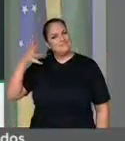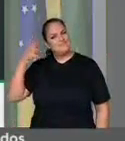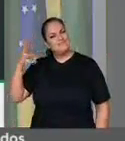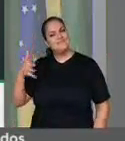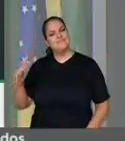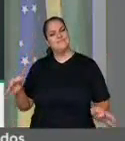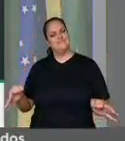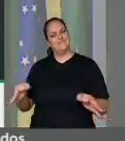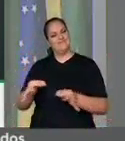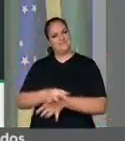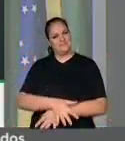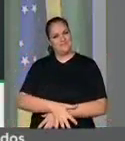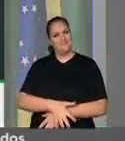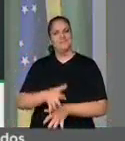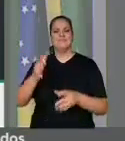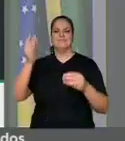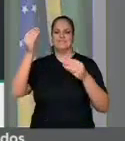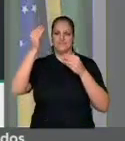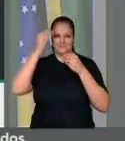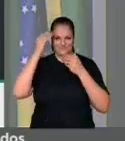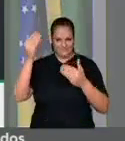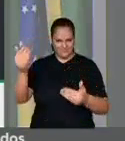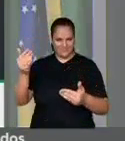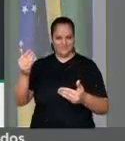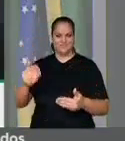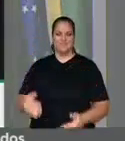nossa casa. Muito obrigado, senhor presidente, e parabéns ao propositor dessa homenagem.